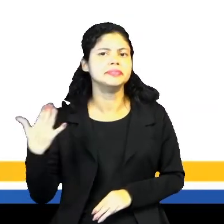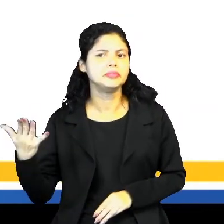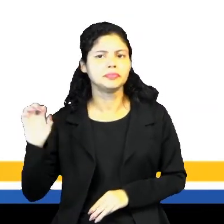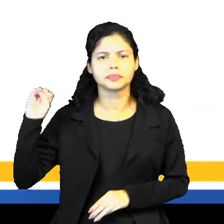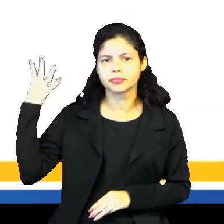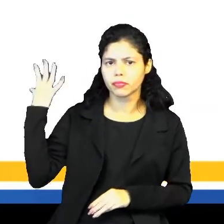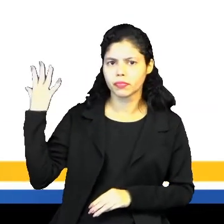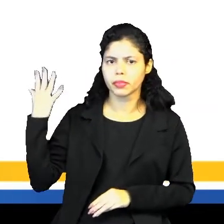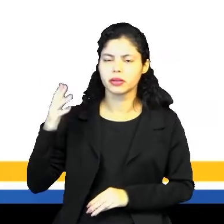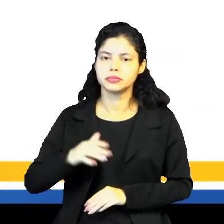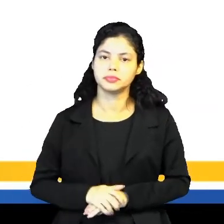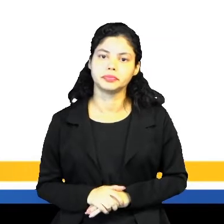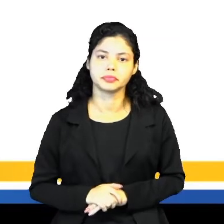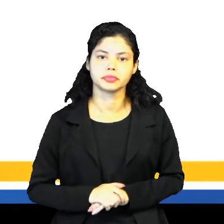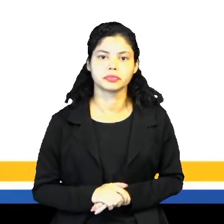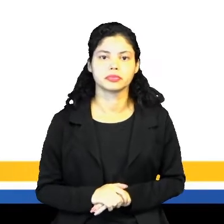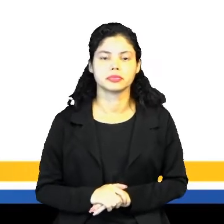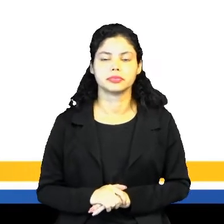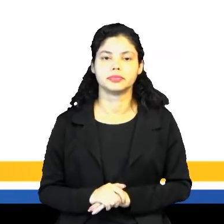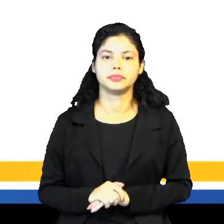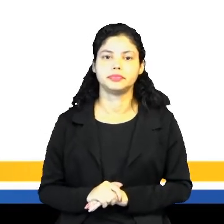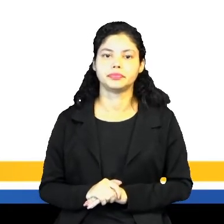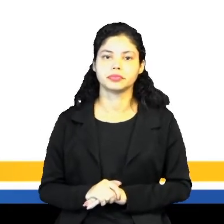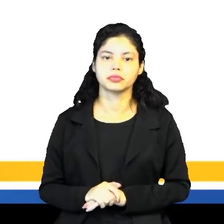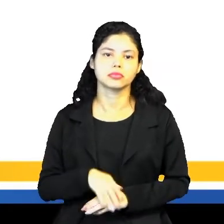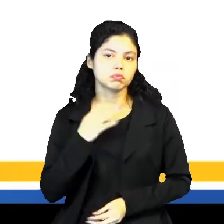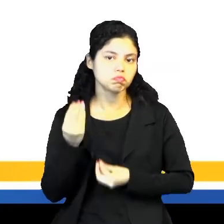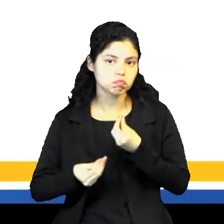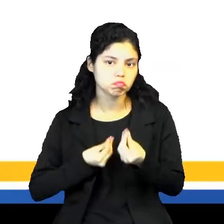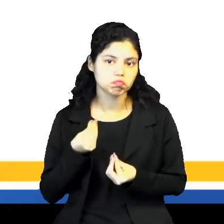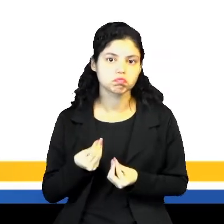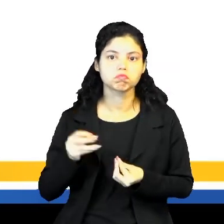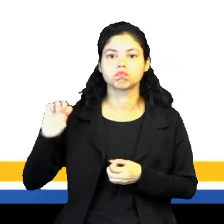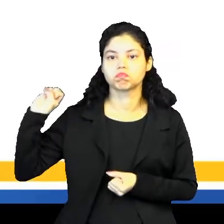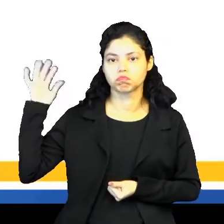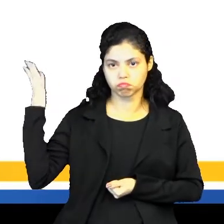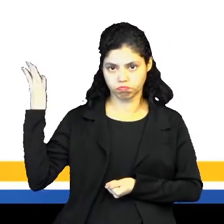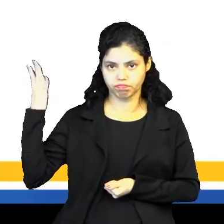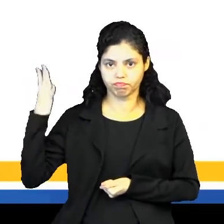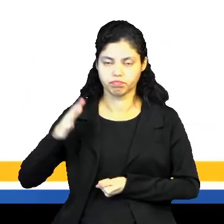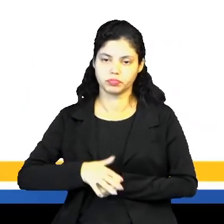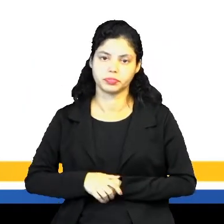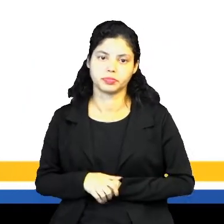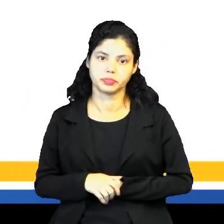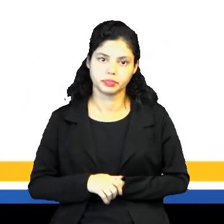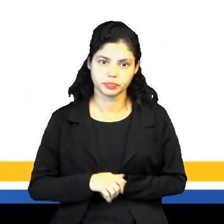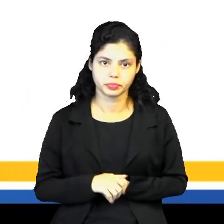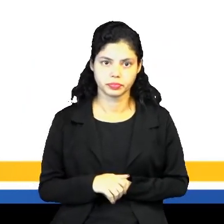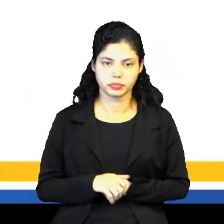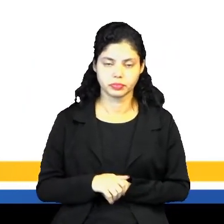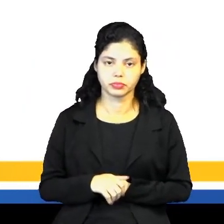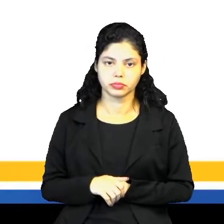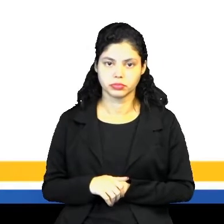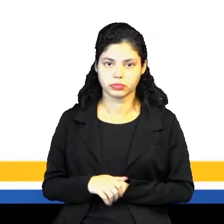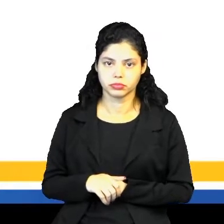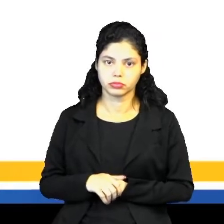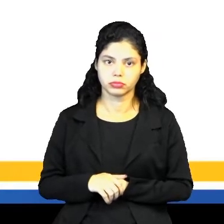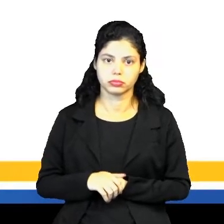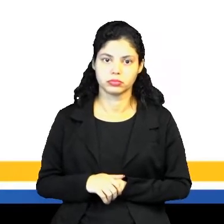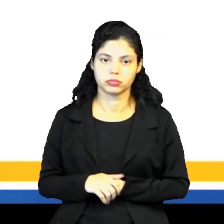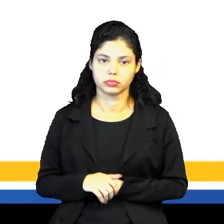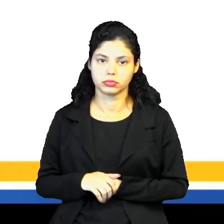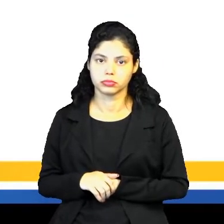ocorreu. Ou seja, tempo, né, quando aconteceu. Como, denota modo, né, de que modo aconteceu. Que modo ocorreu.